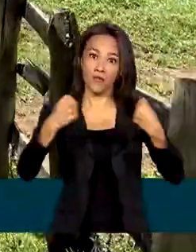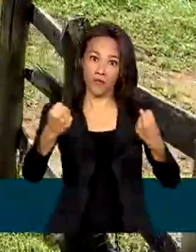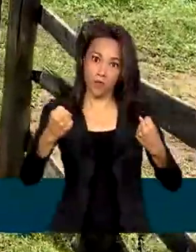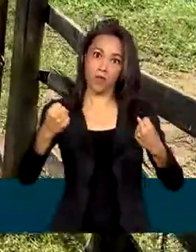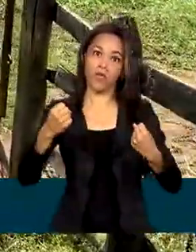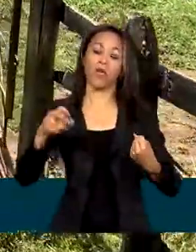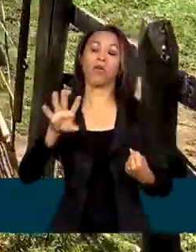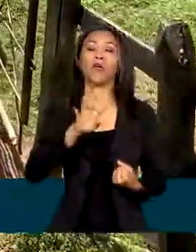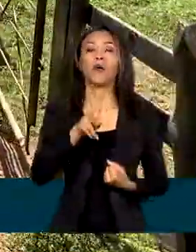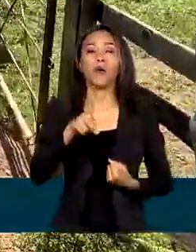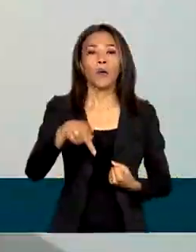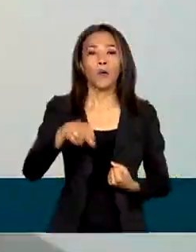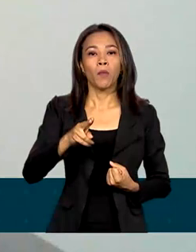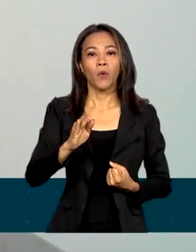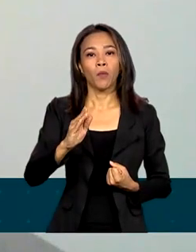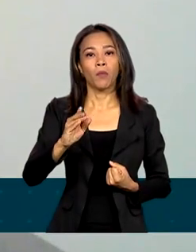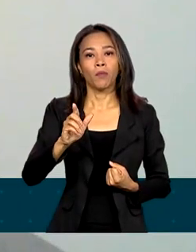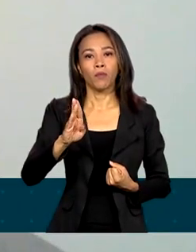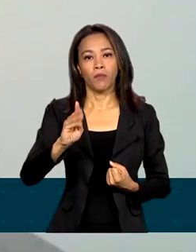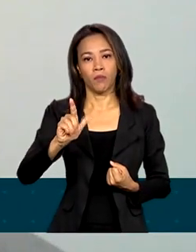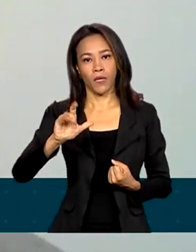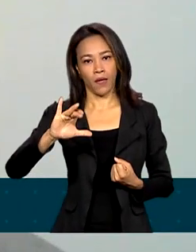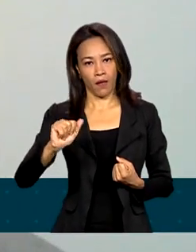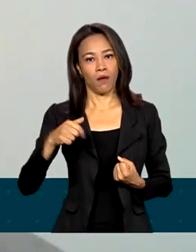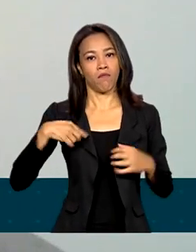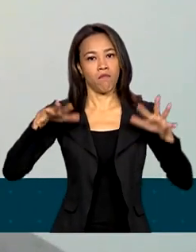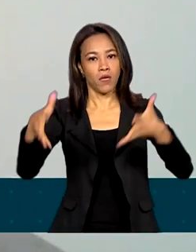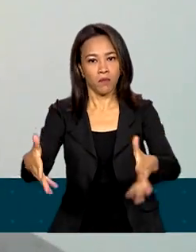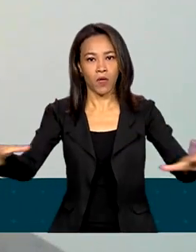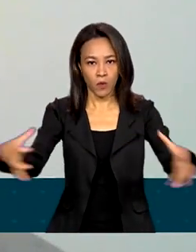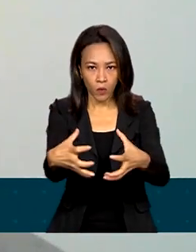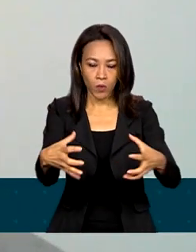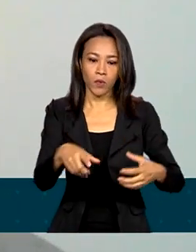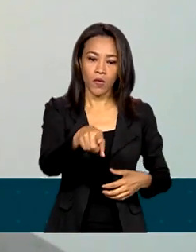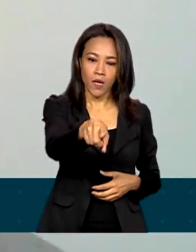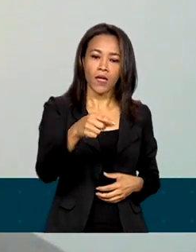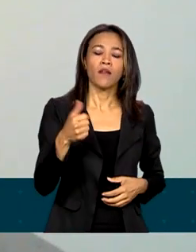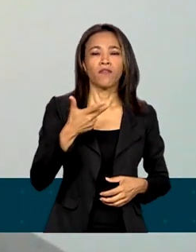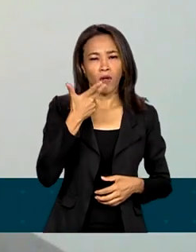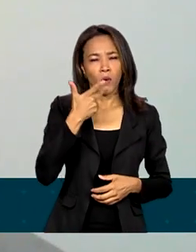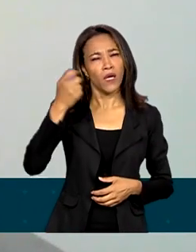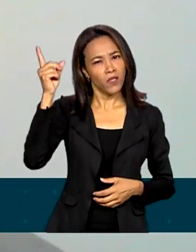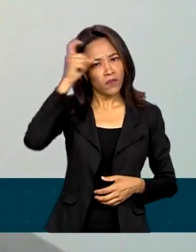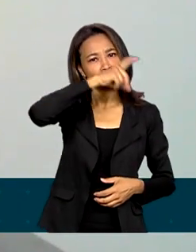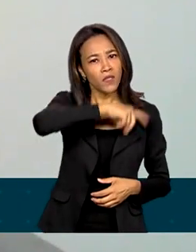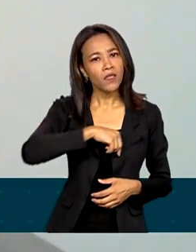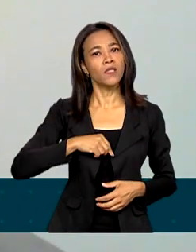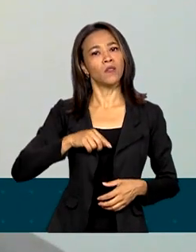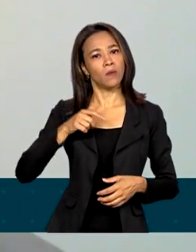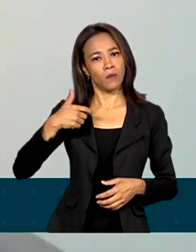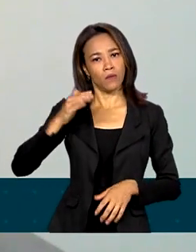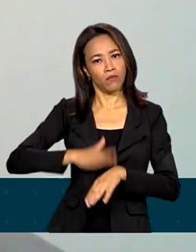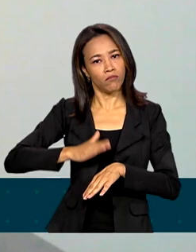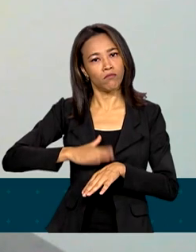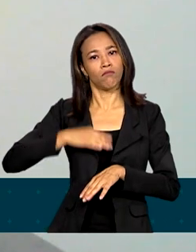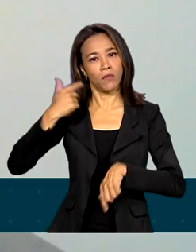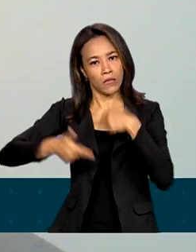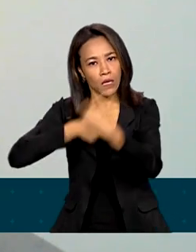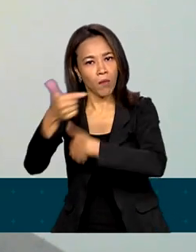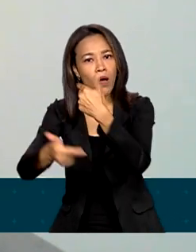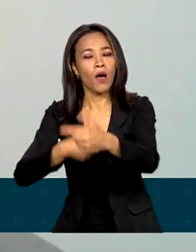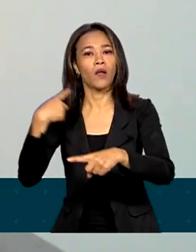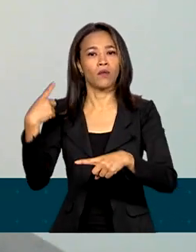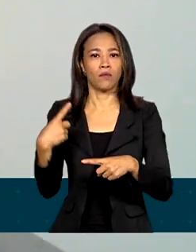também participaram. Daí você tira o quão é difícil desenvolver essa função por tudo que está